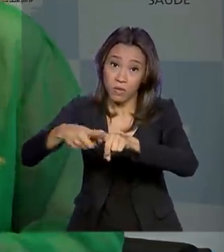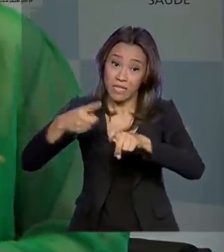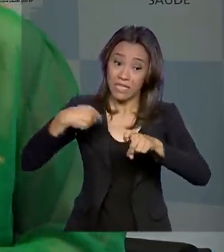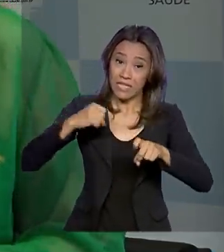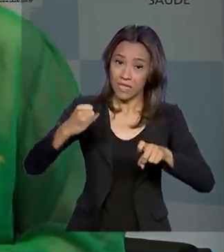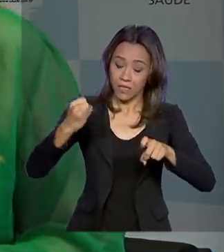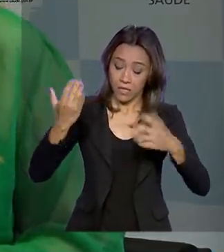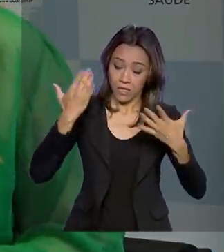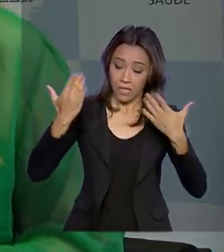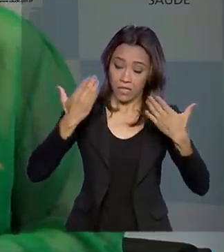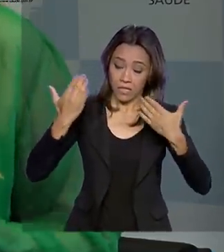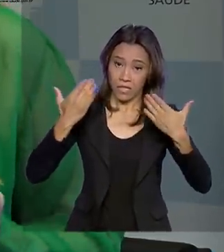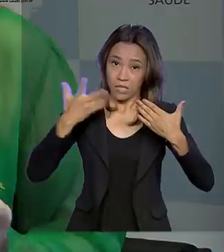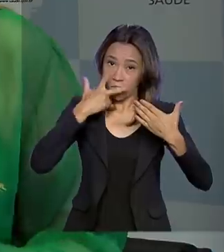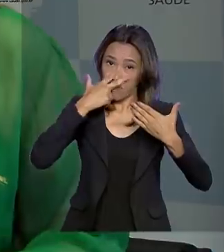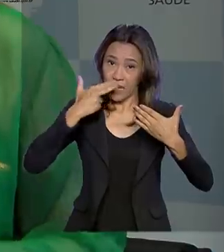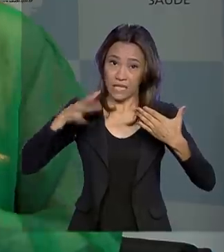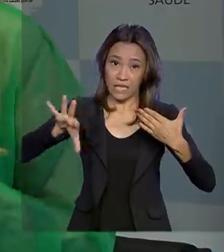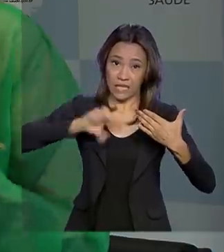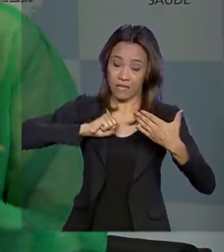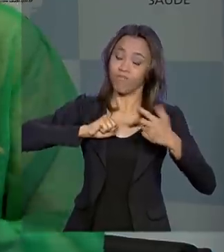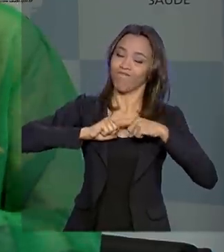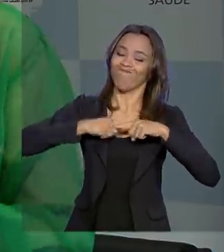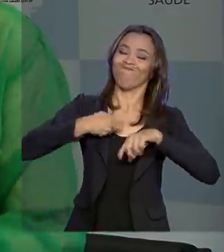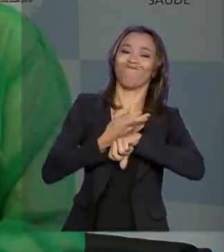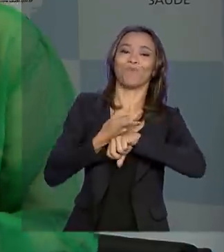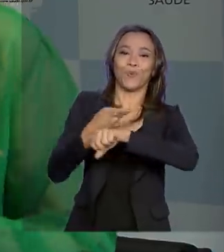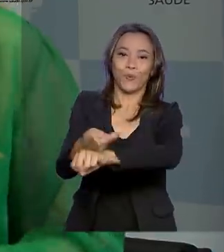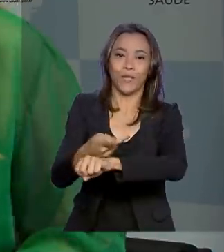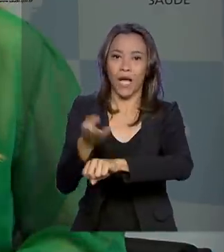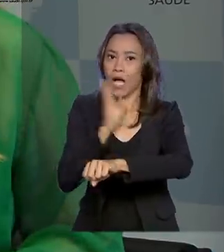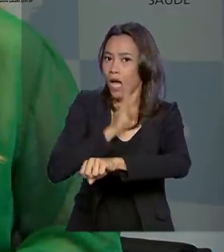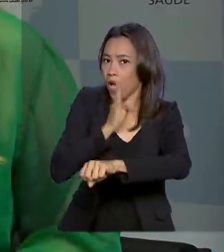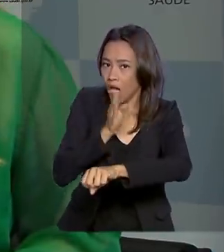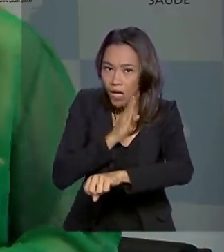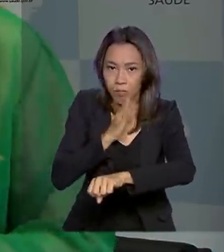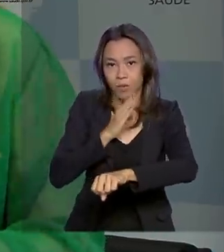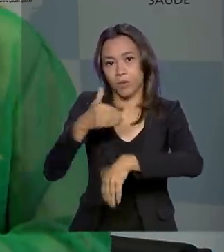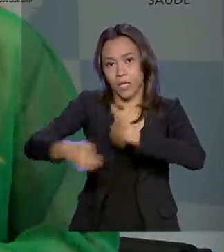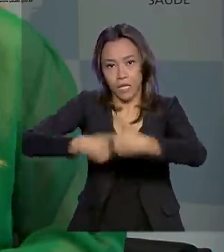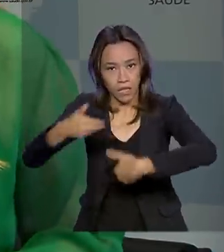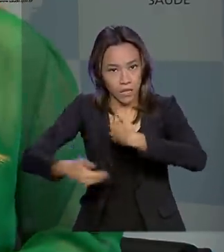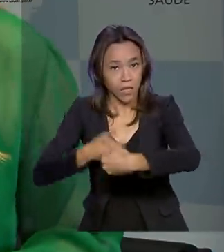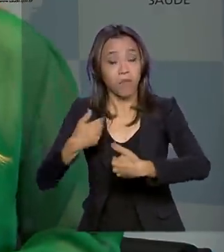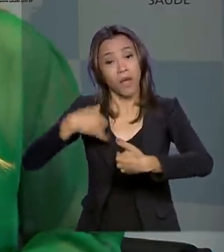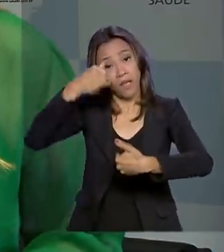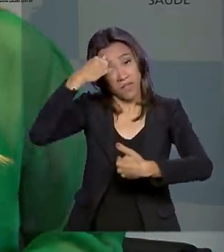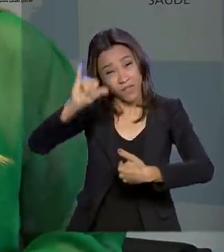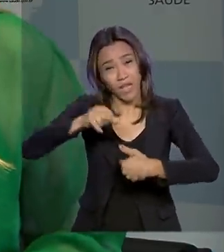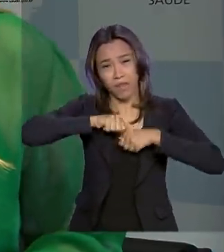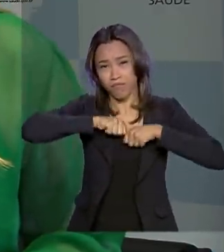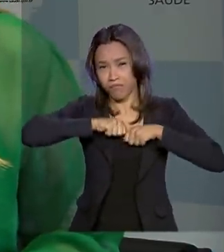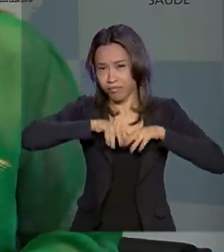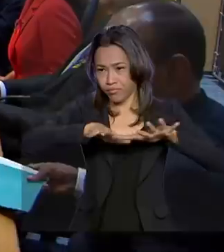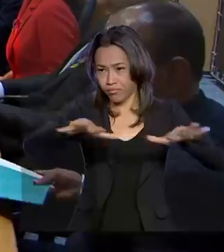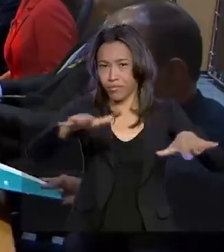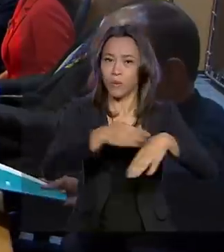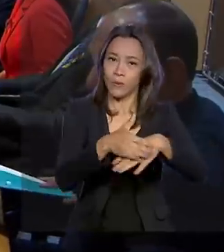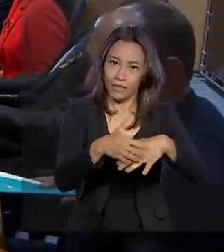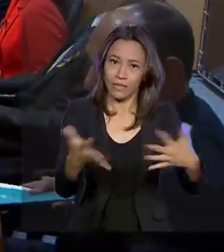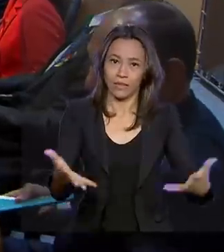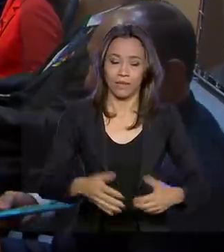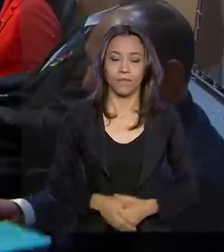de terem contraído o vírus. E assim, começar o quanto antes o tratamento, para evitar a propagação da doença.